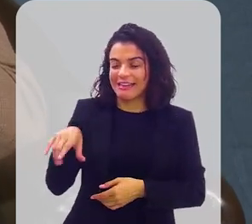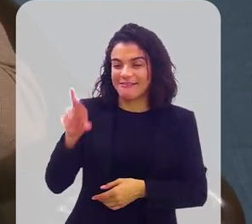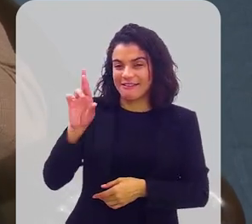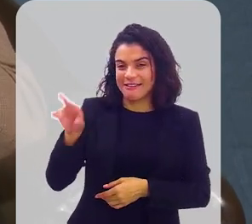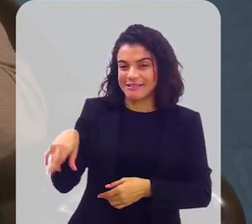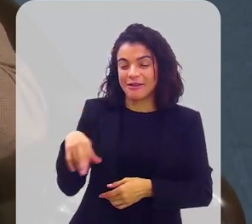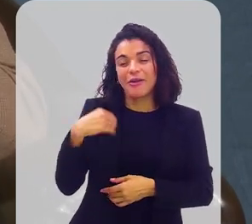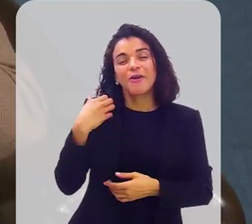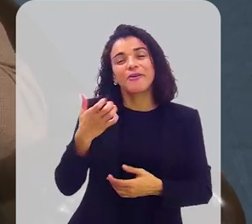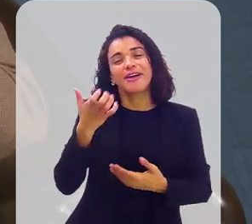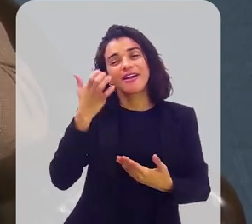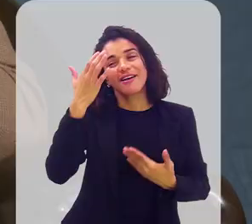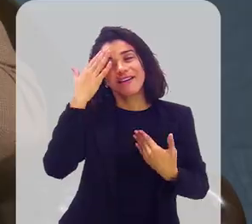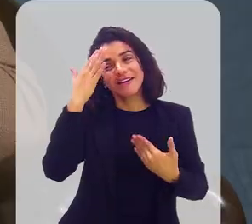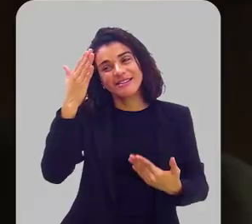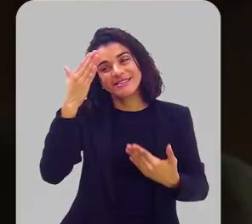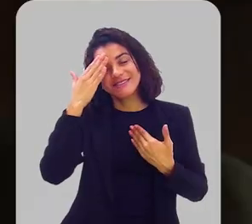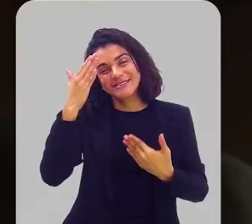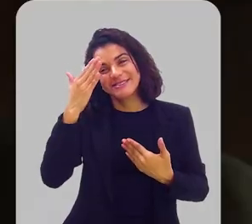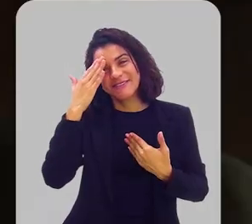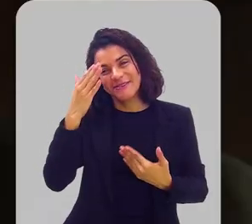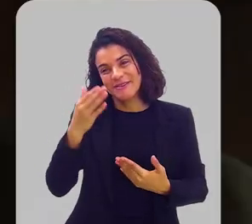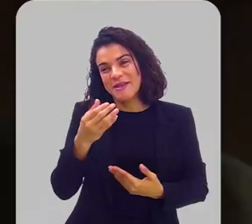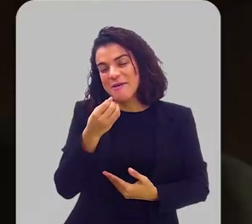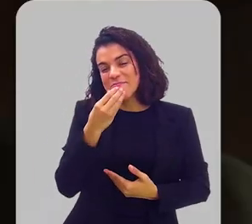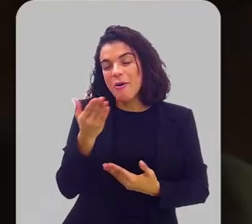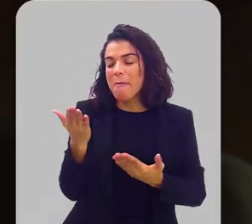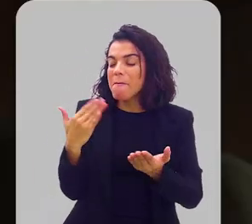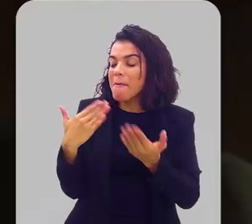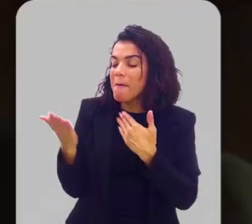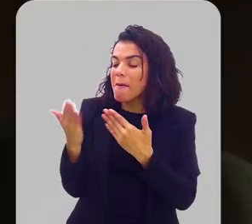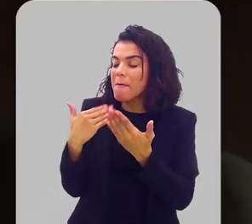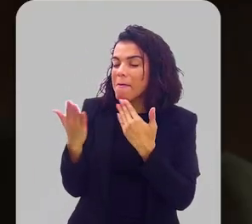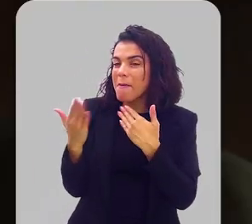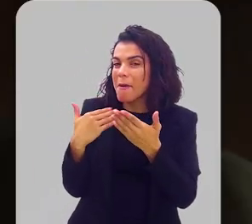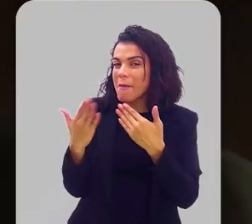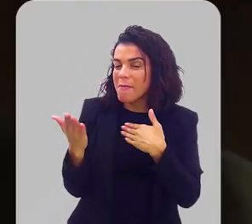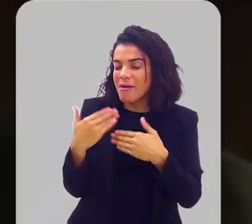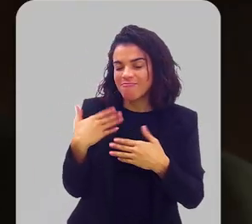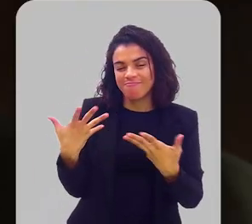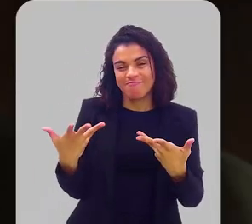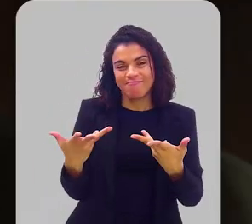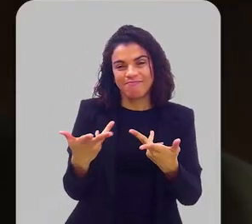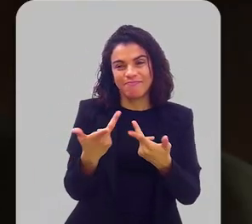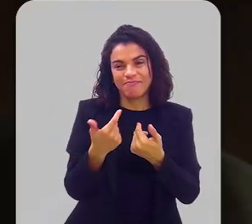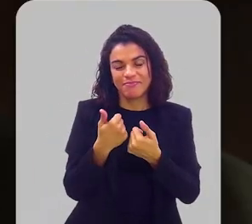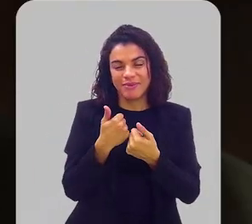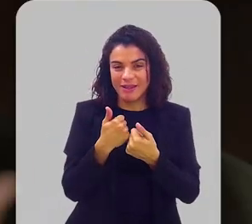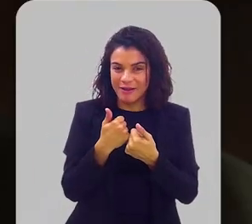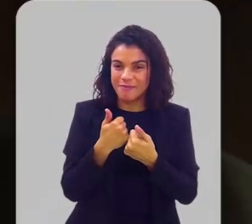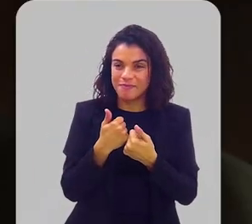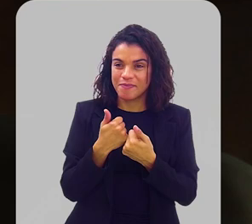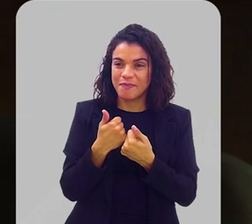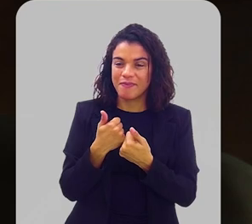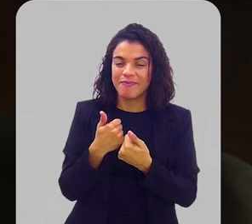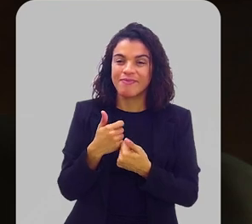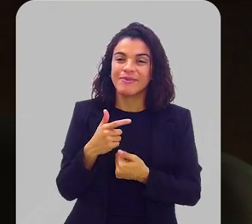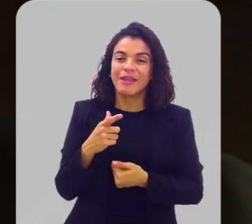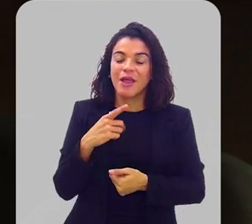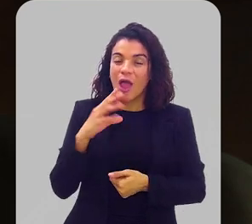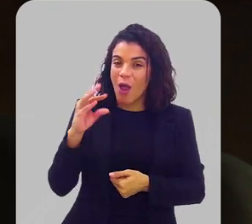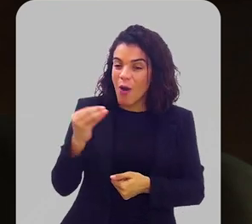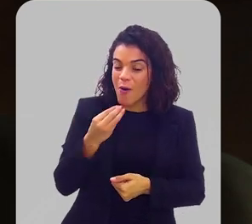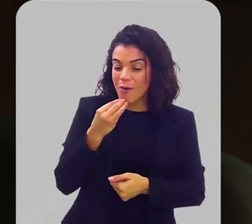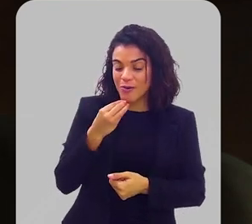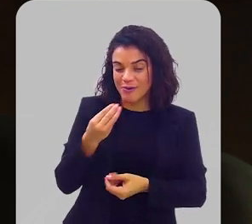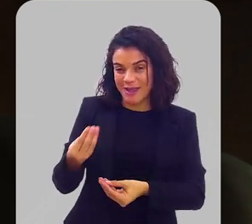Eu quero agradecer. Muito bom esse bate-papo. Excelente. É maravilhoso ter recebido essa